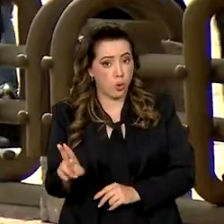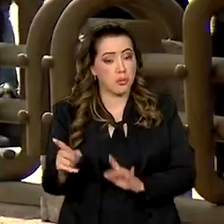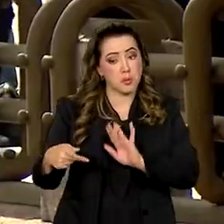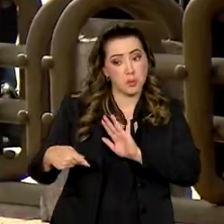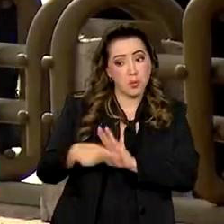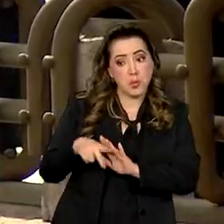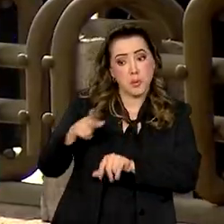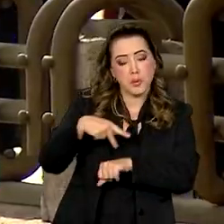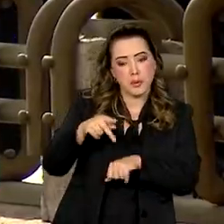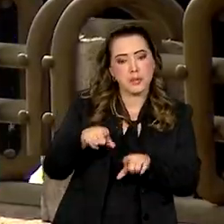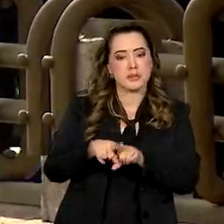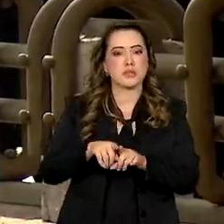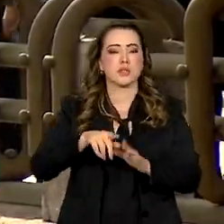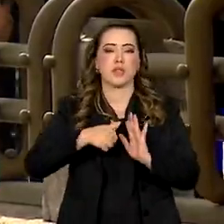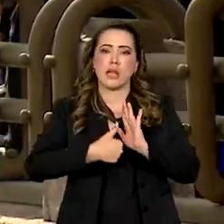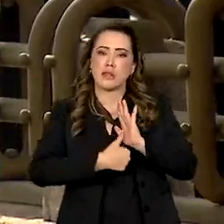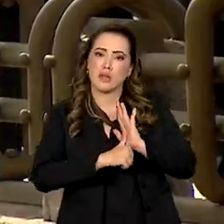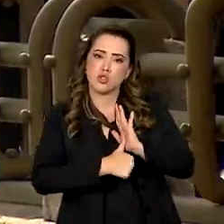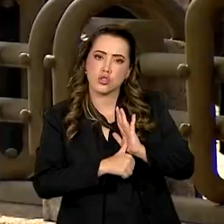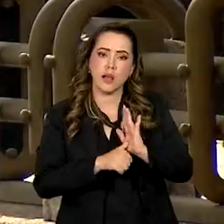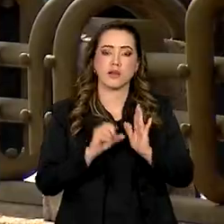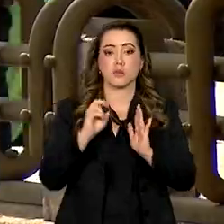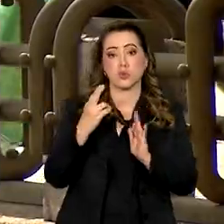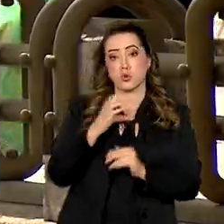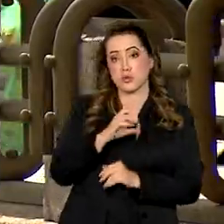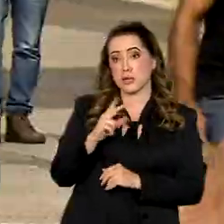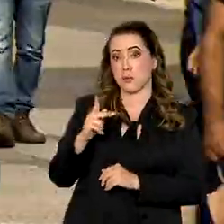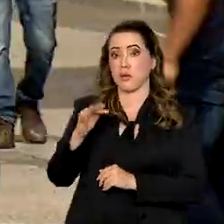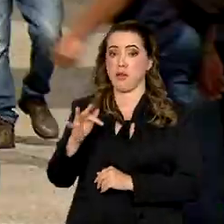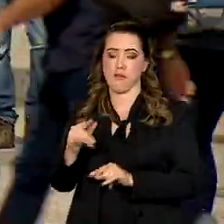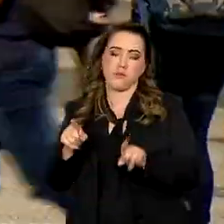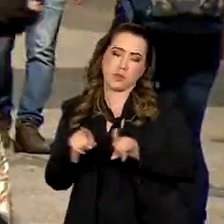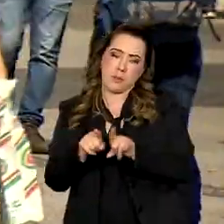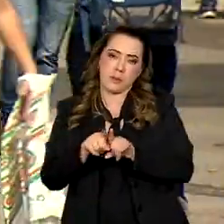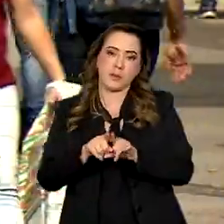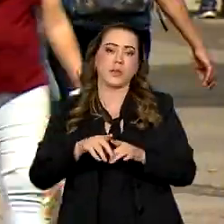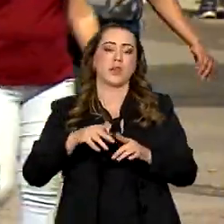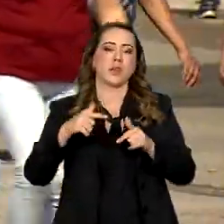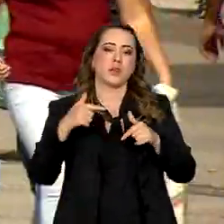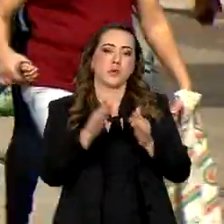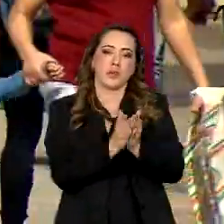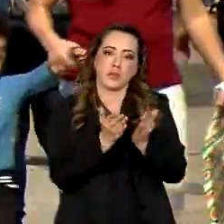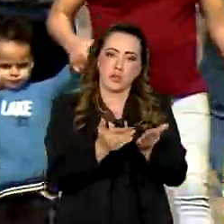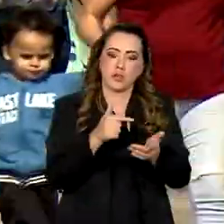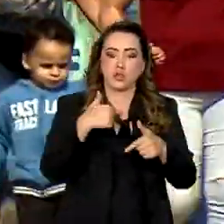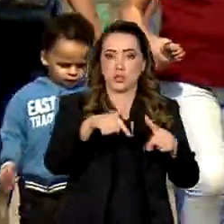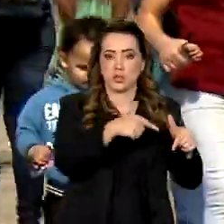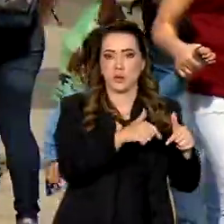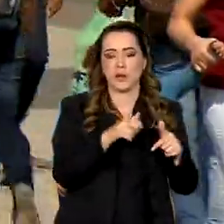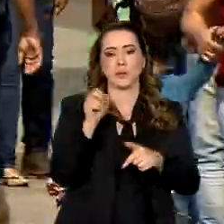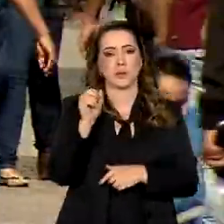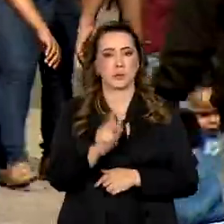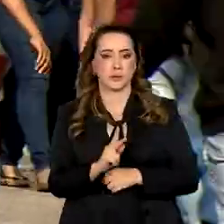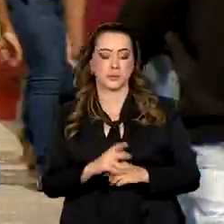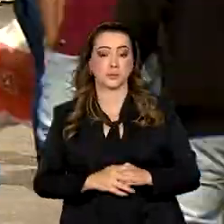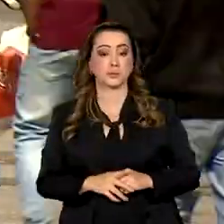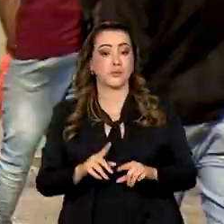e obtém a carteira de identidade, o CPF, e a carteira de trabalho e previdência social.